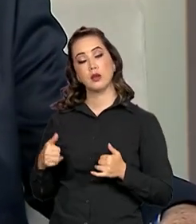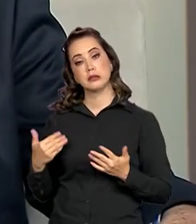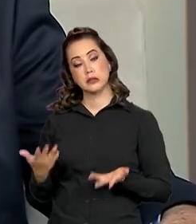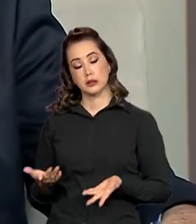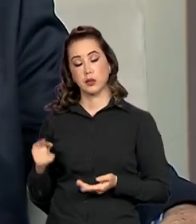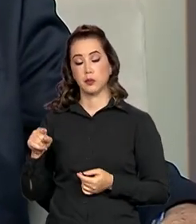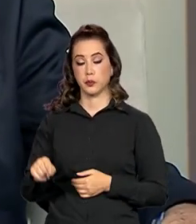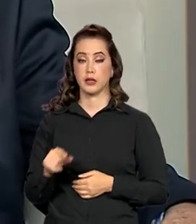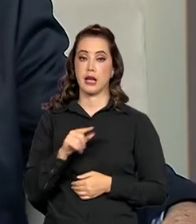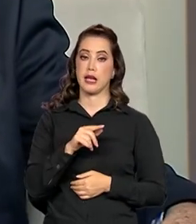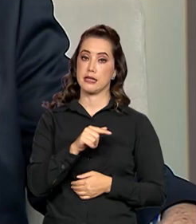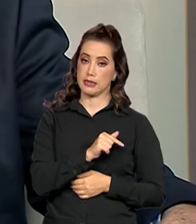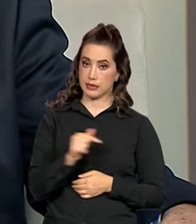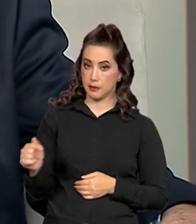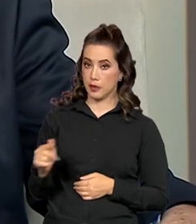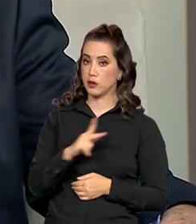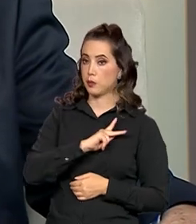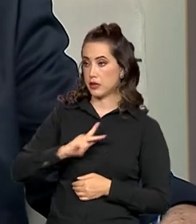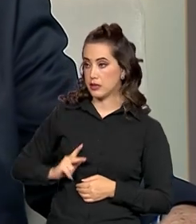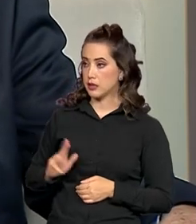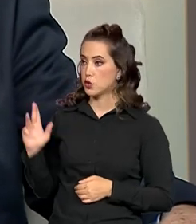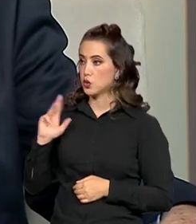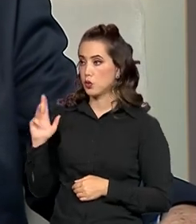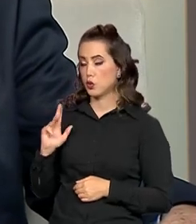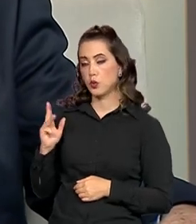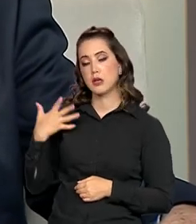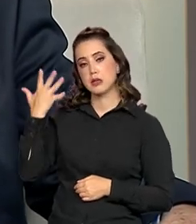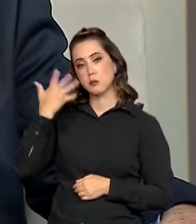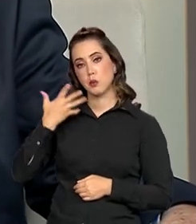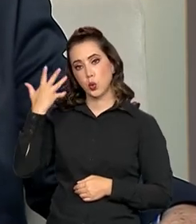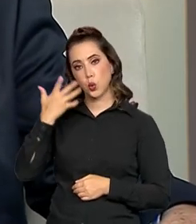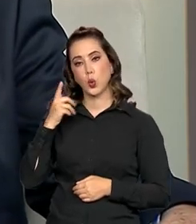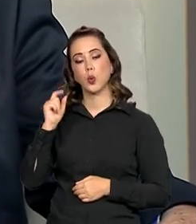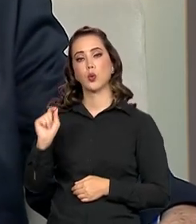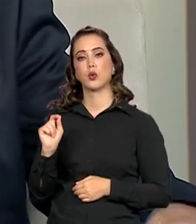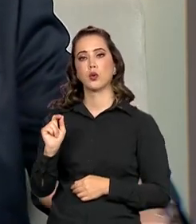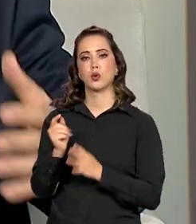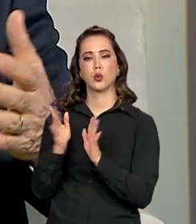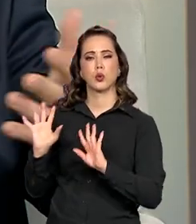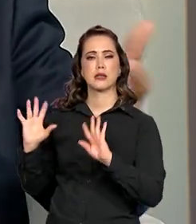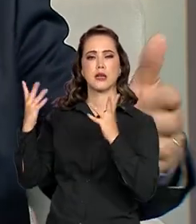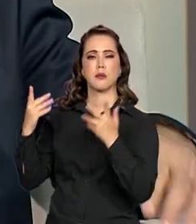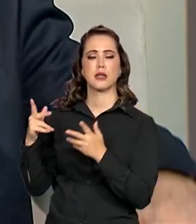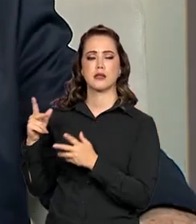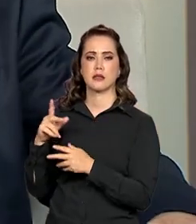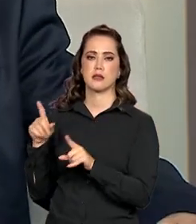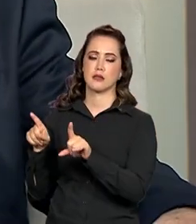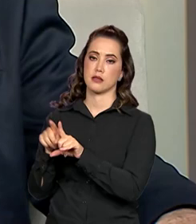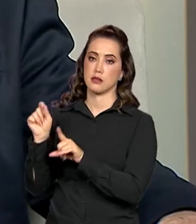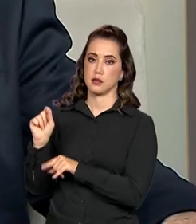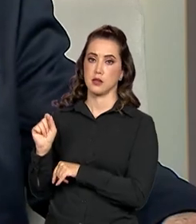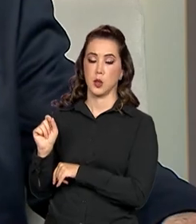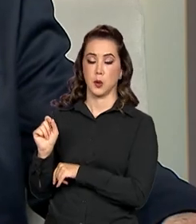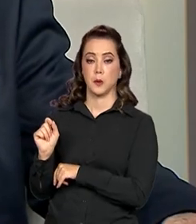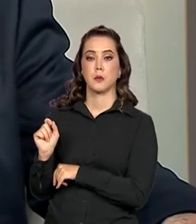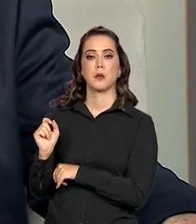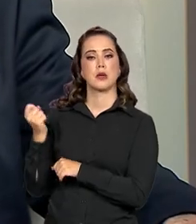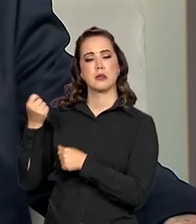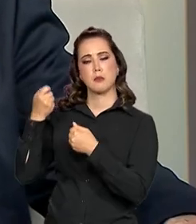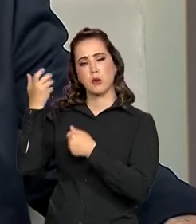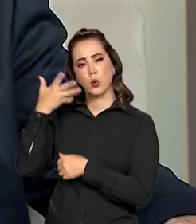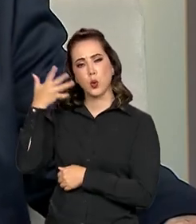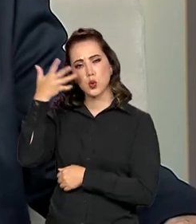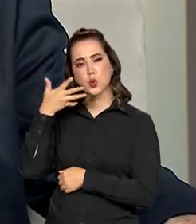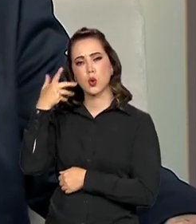na posse do Aloysio Mercadante, presidente do BNDES, e citava, falava do mercado de trabalho, falava dos problemas